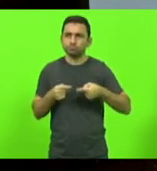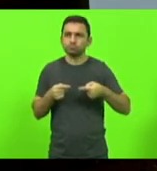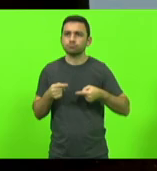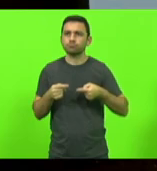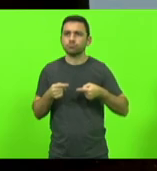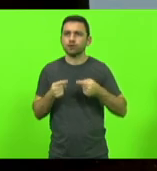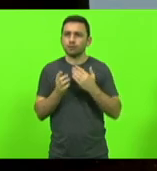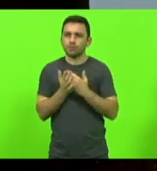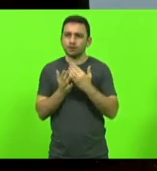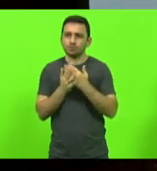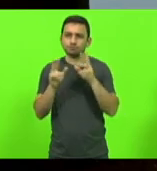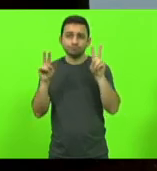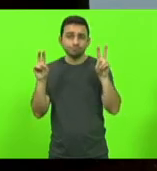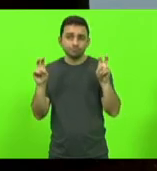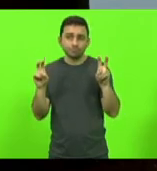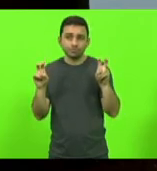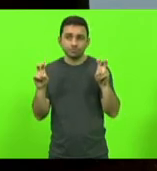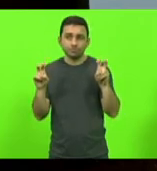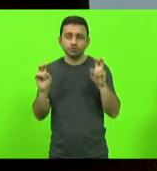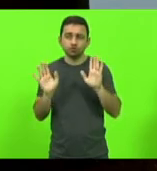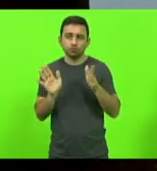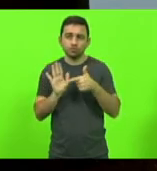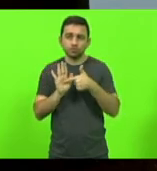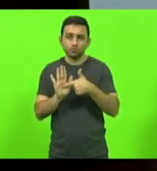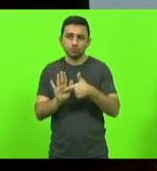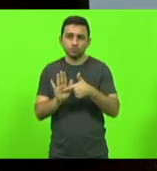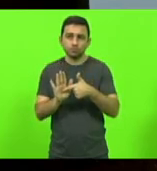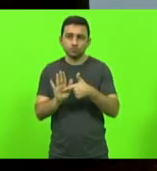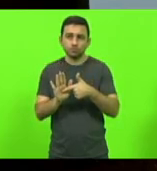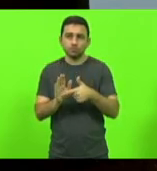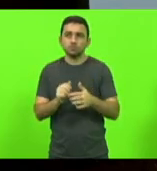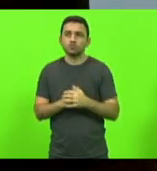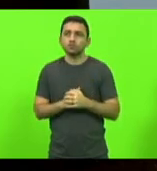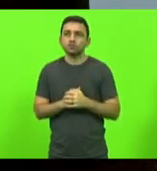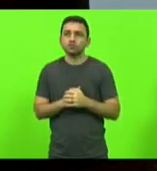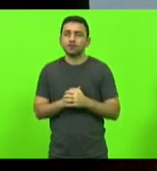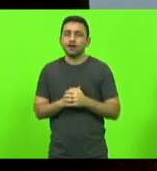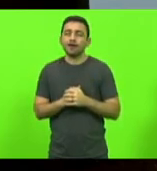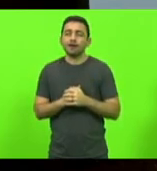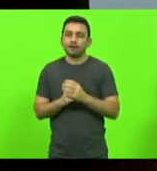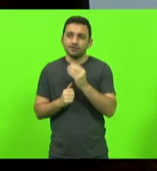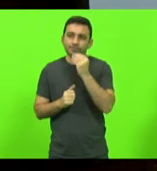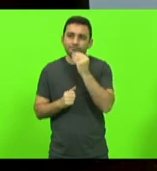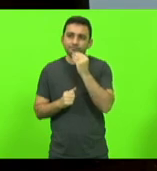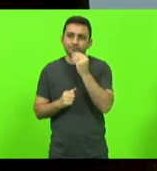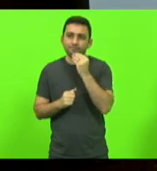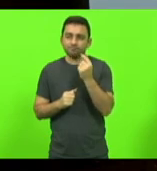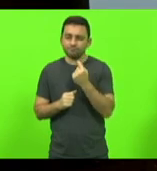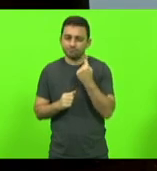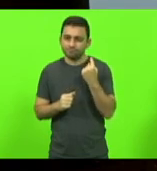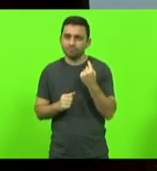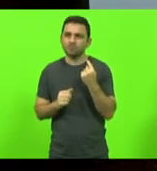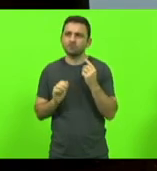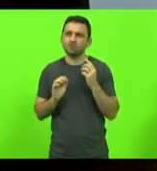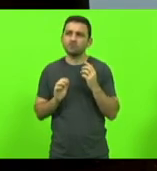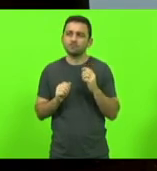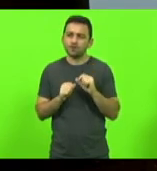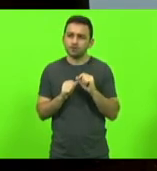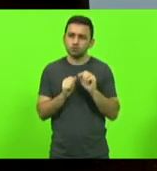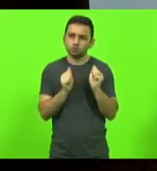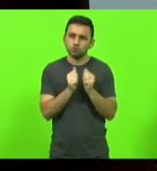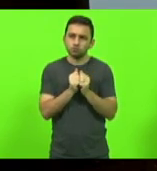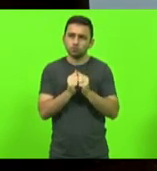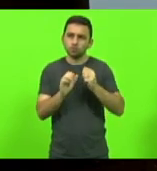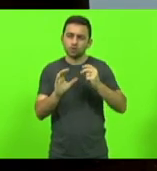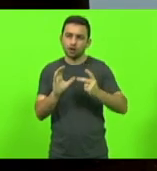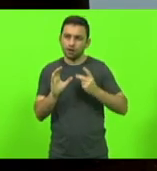a temática posta. E claro que fizemos isto em conjunto com as câmaras